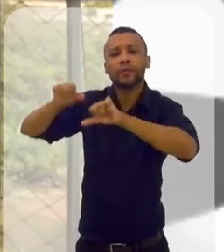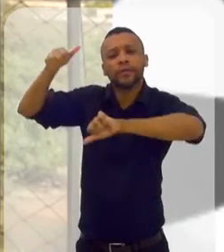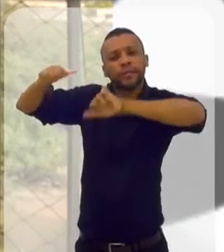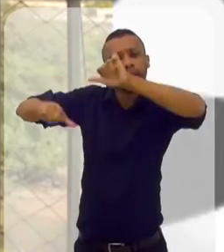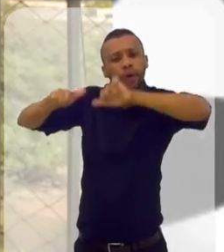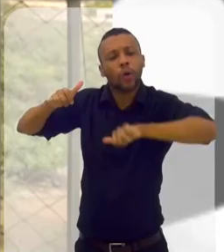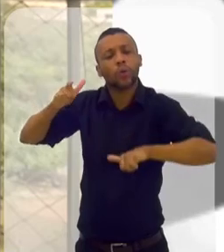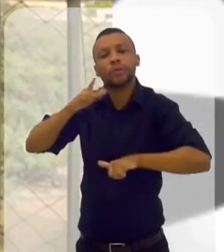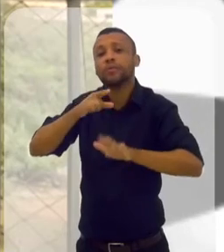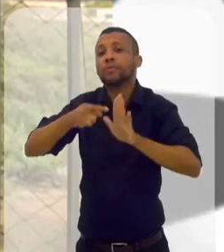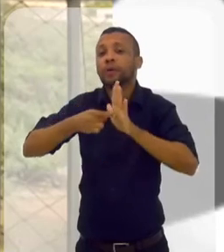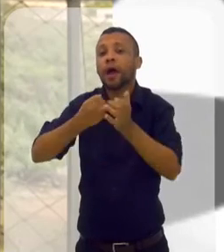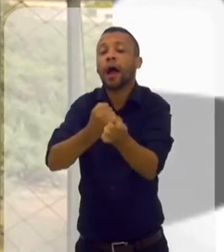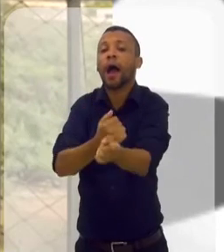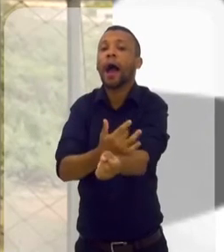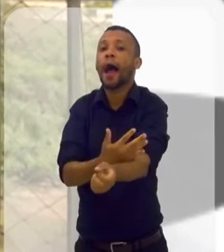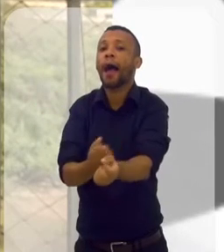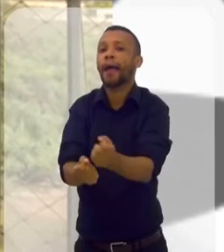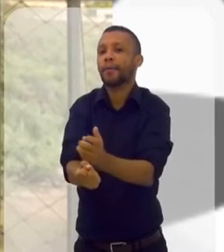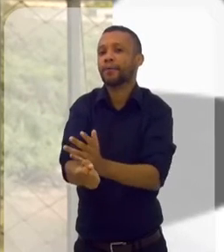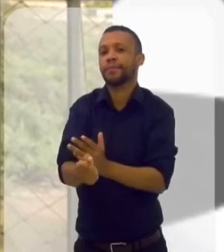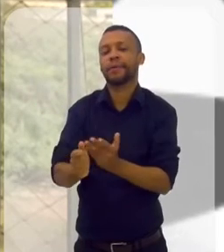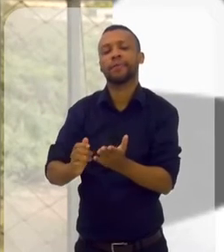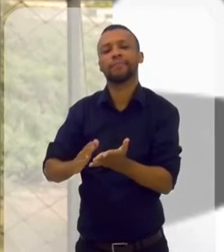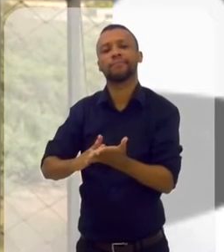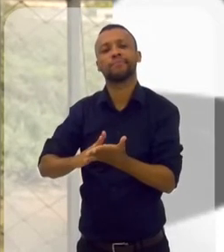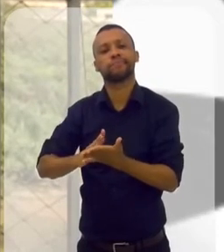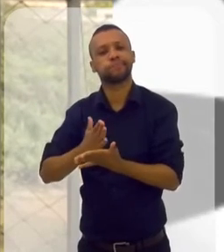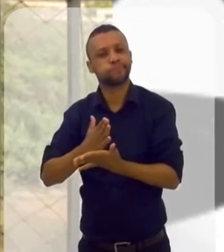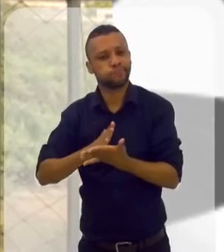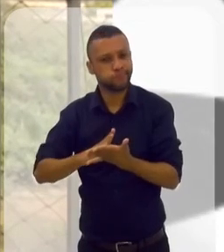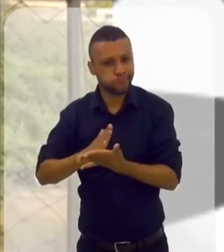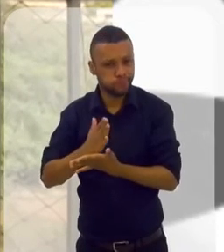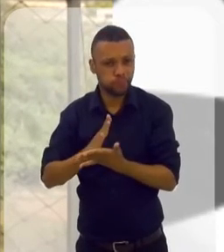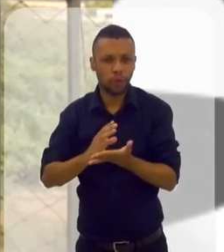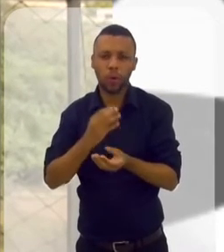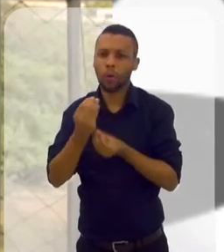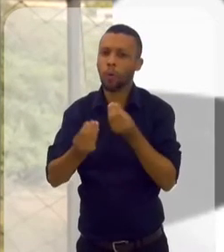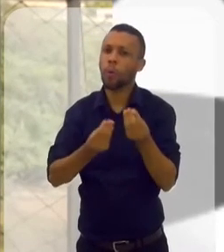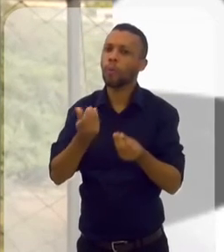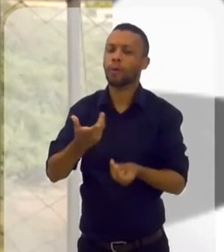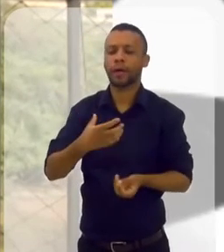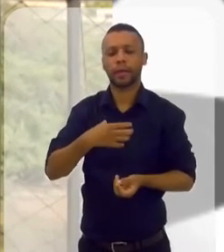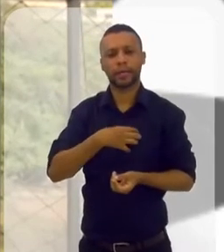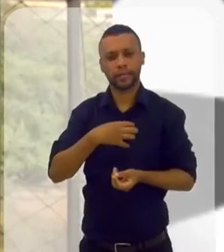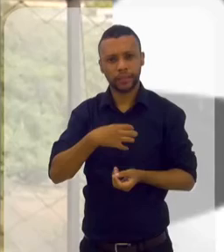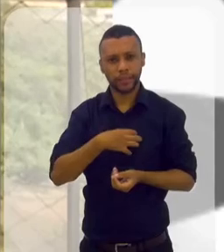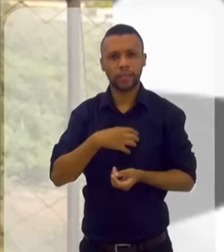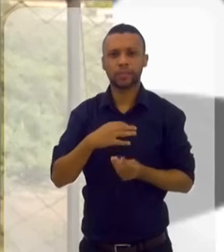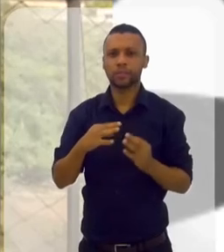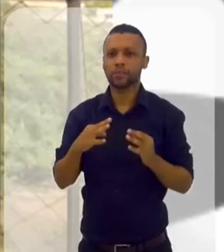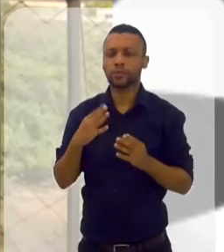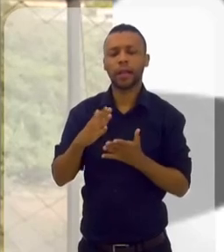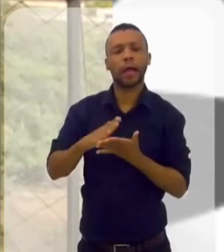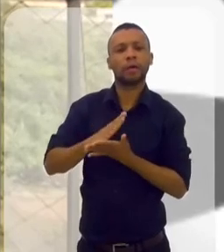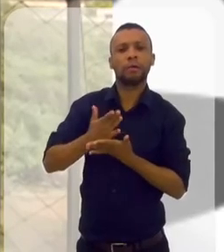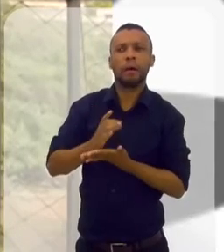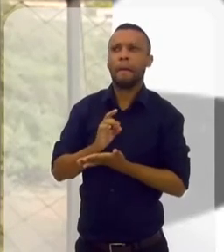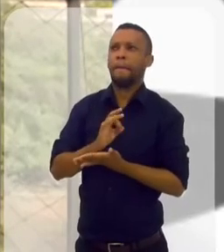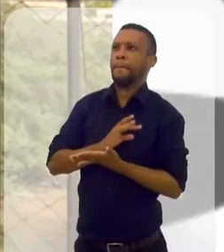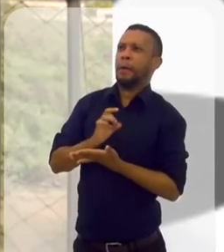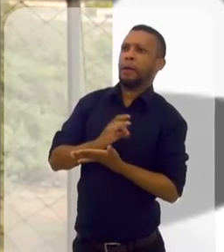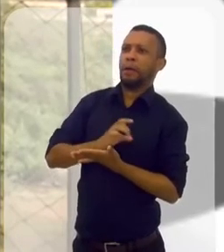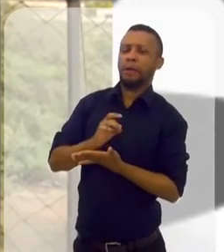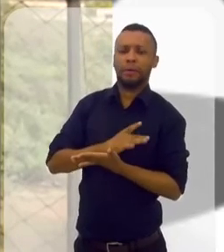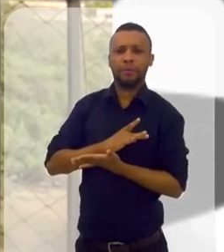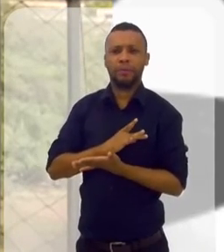Nessa análise que eu faço, eu consigo trazer a emoção. O que vem incomodando ela? Como que ela se sente? Todo o que ela me incomoda, eu